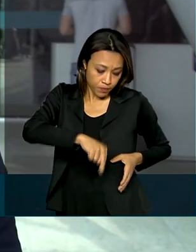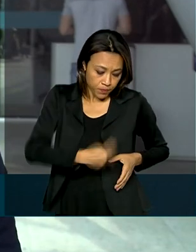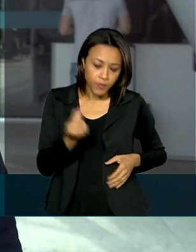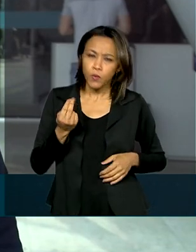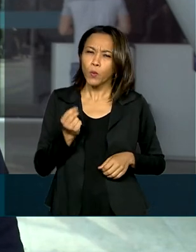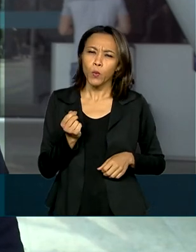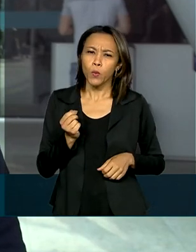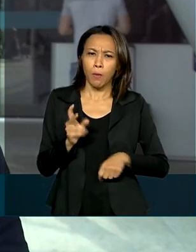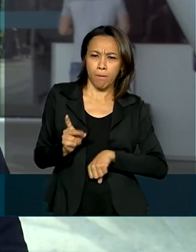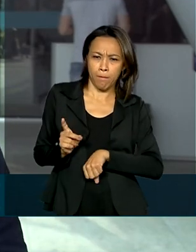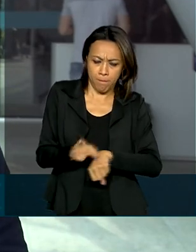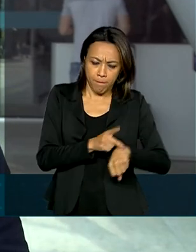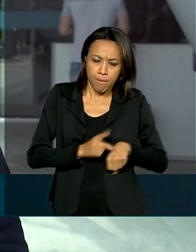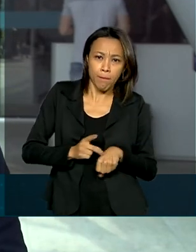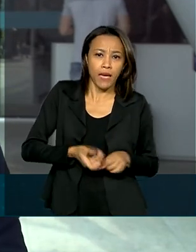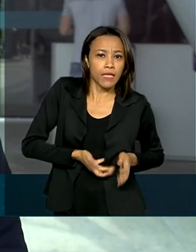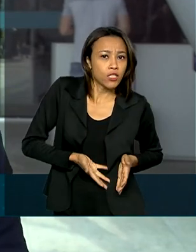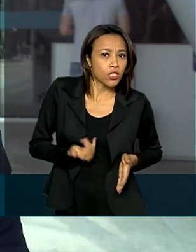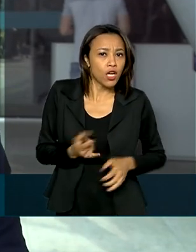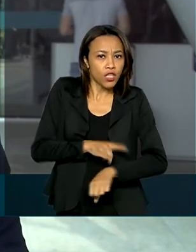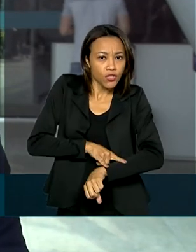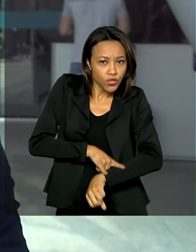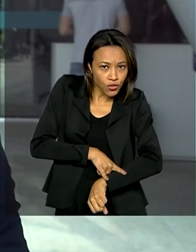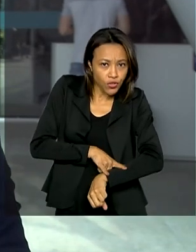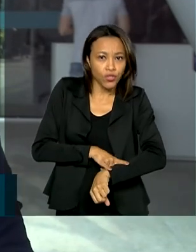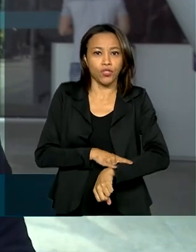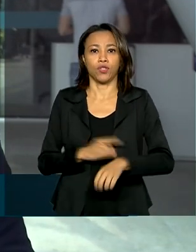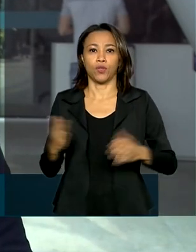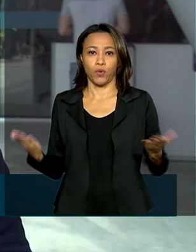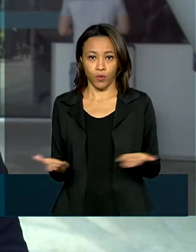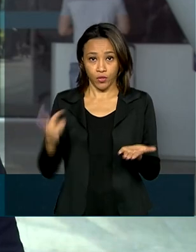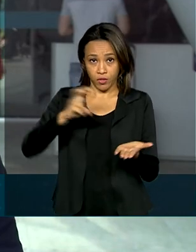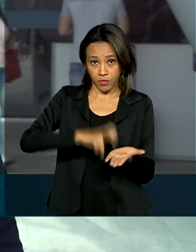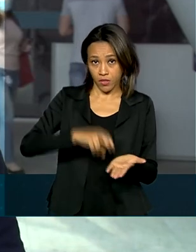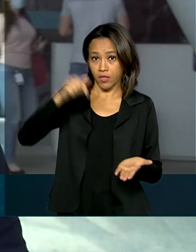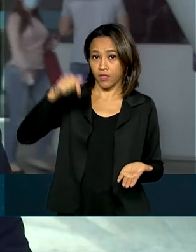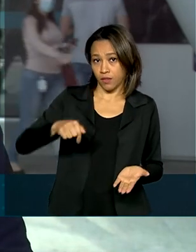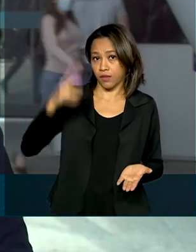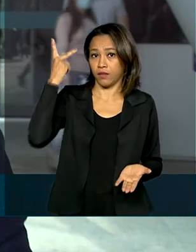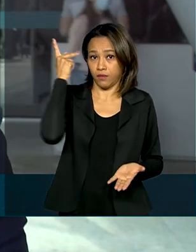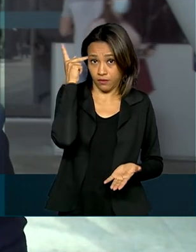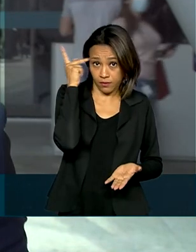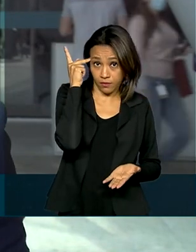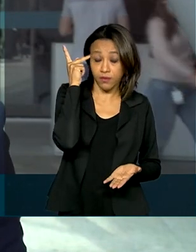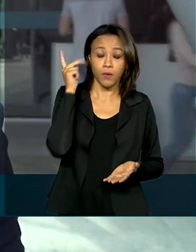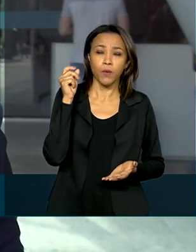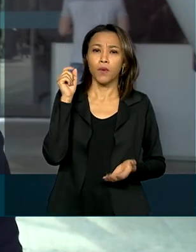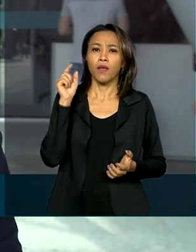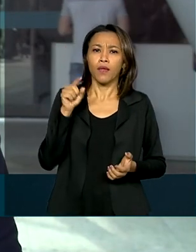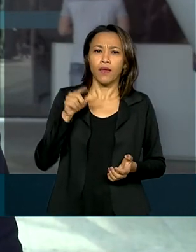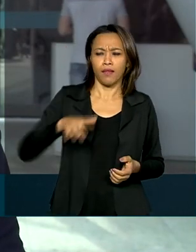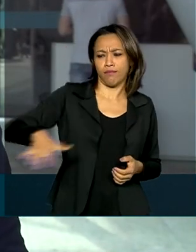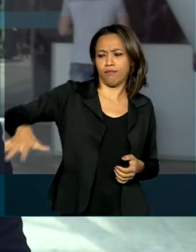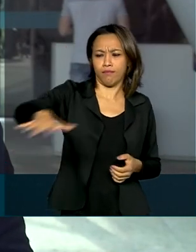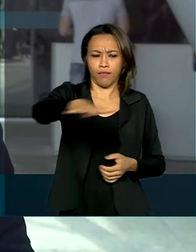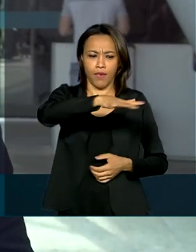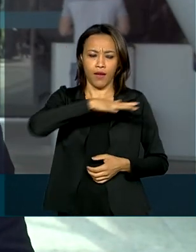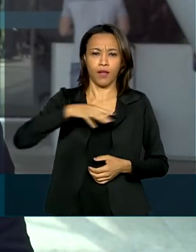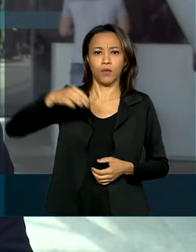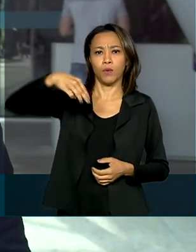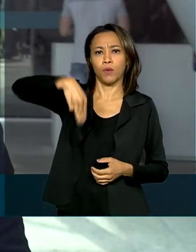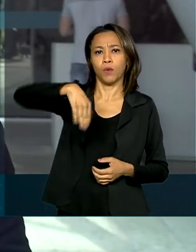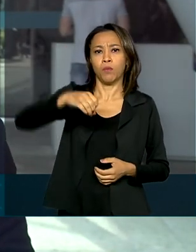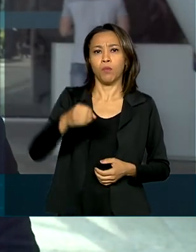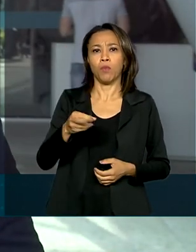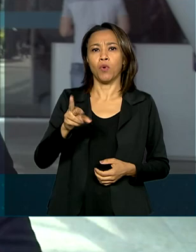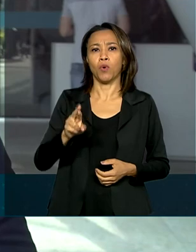pedra na bexiga na manhã de hoje, aqui no Hospital Albert Einstein, na zona sul de São Paulo, que fica na região do Morumbi. Segundo o